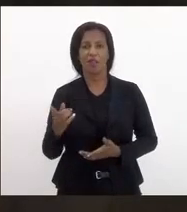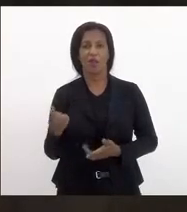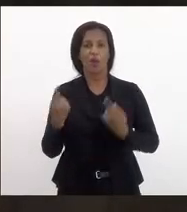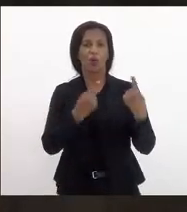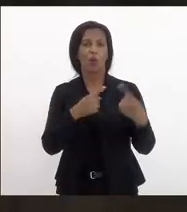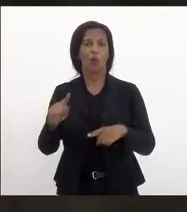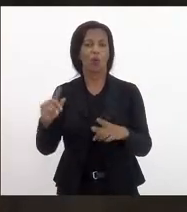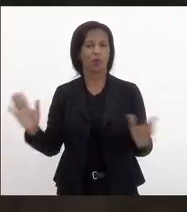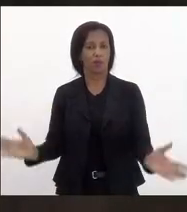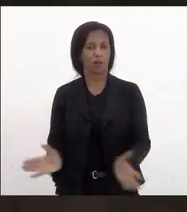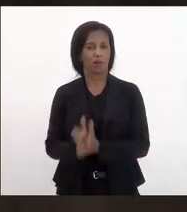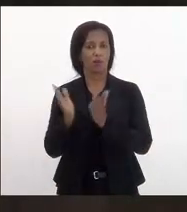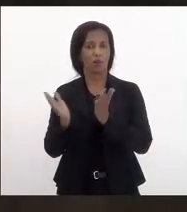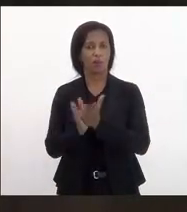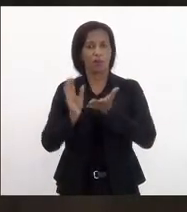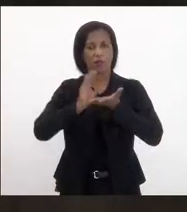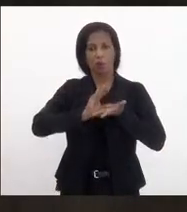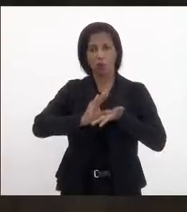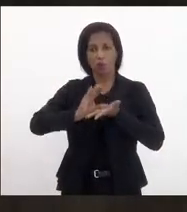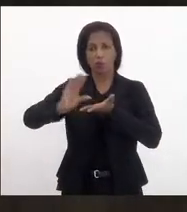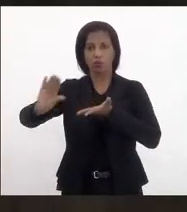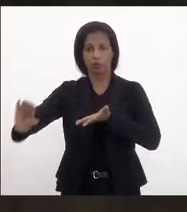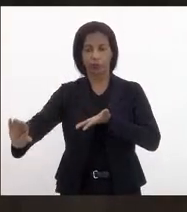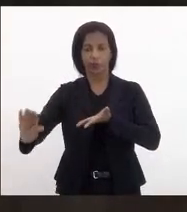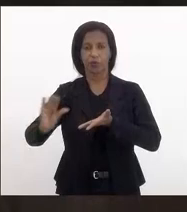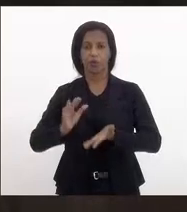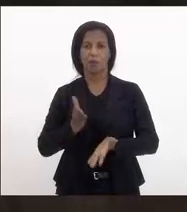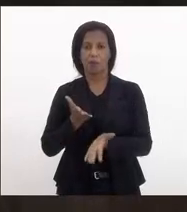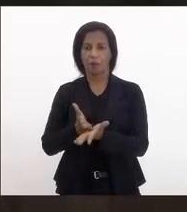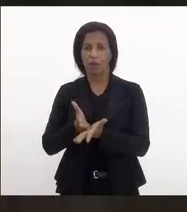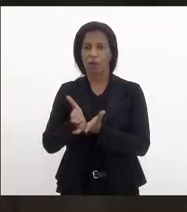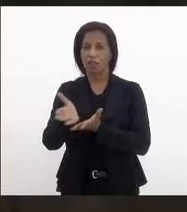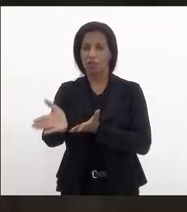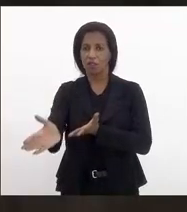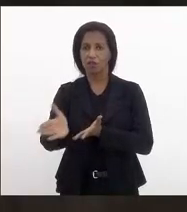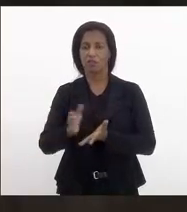Pobreza de ter uma parte dos seus recursos para destinar